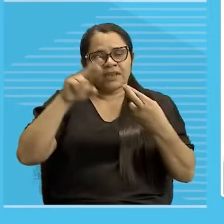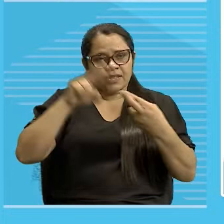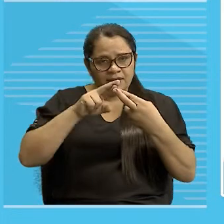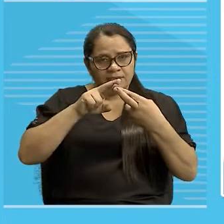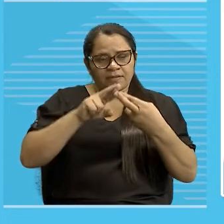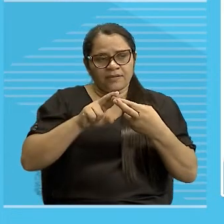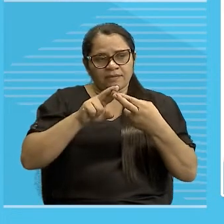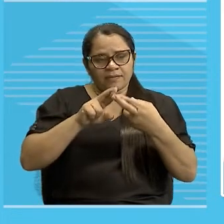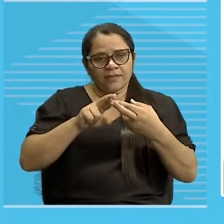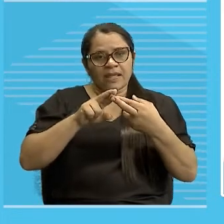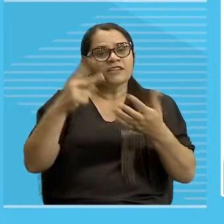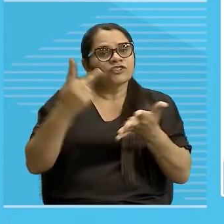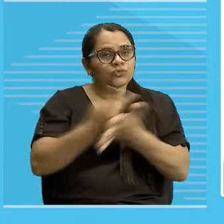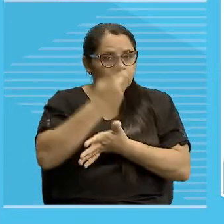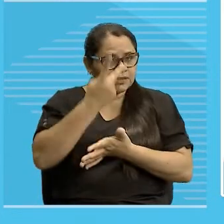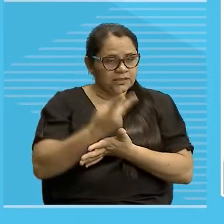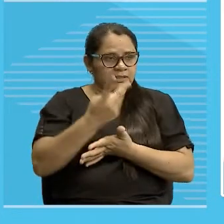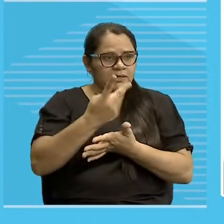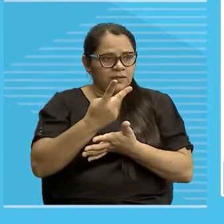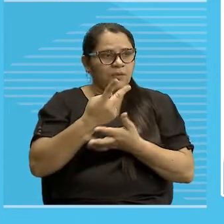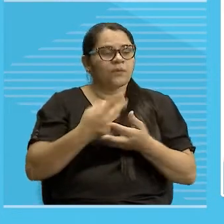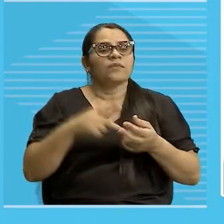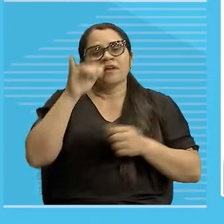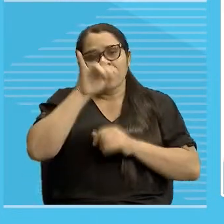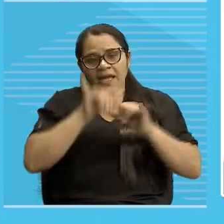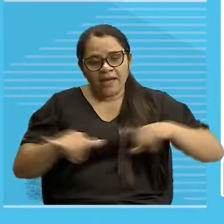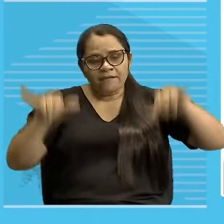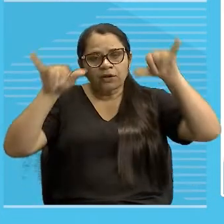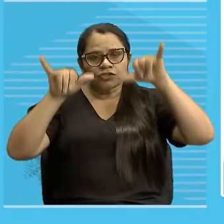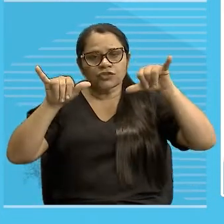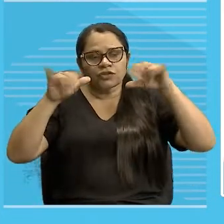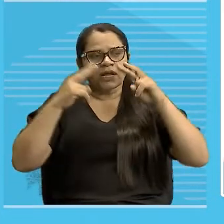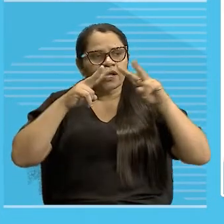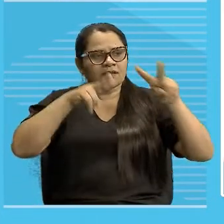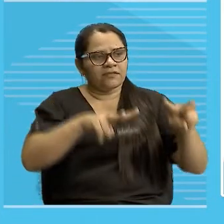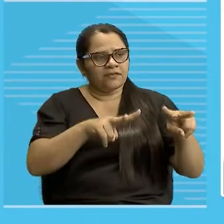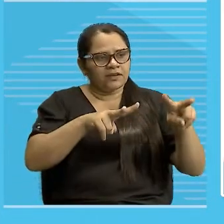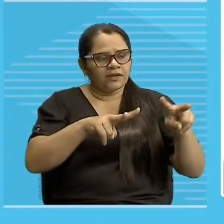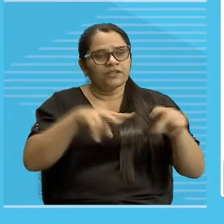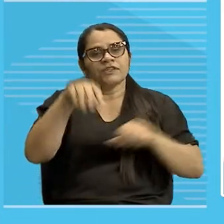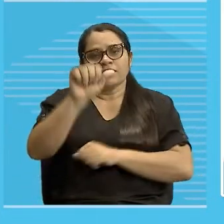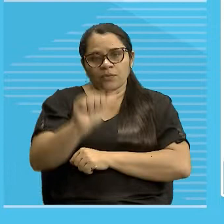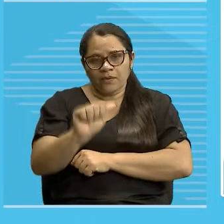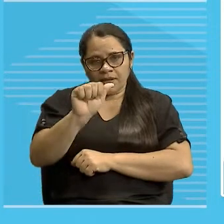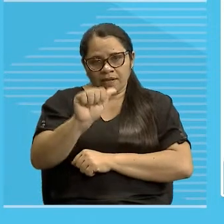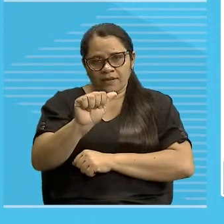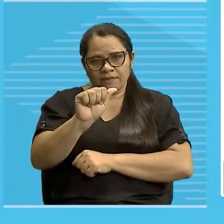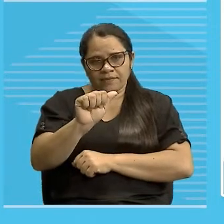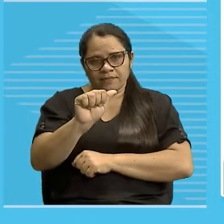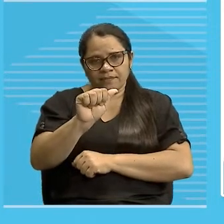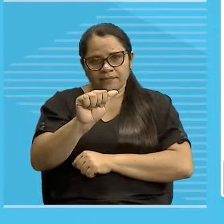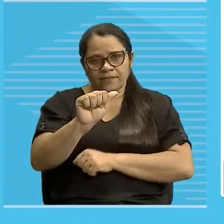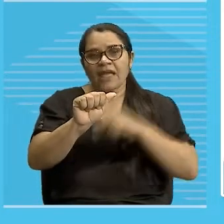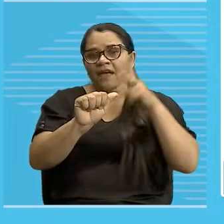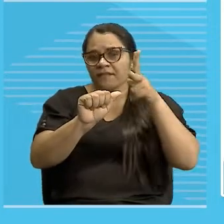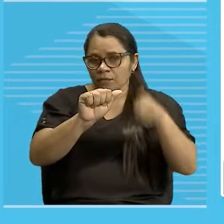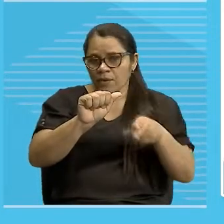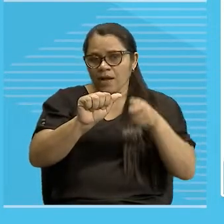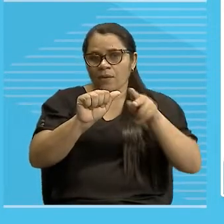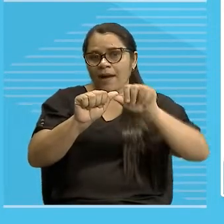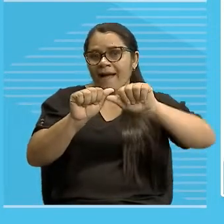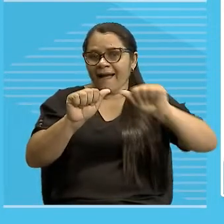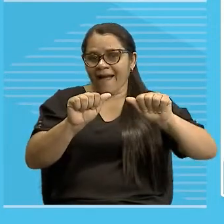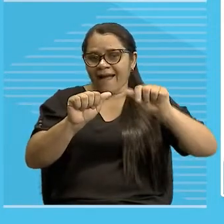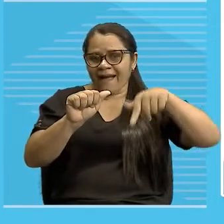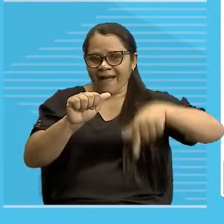Mencionada. Você pode interpretar exatamente este Azinho como aquela, tá? Igualmente, você colocaria